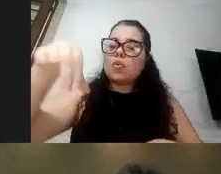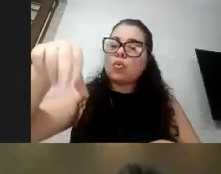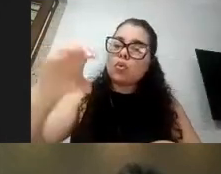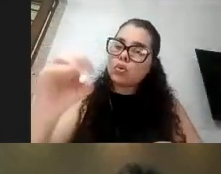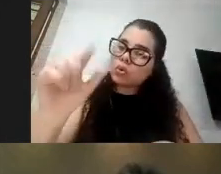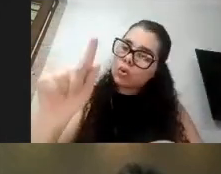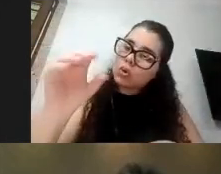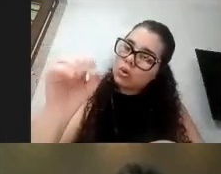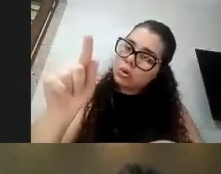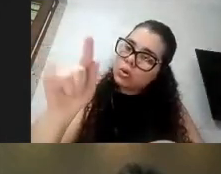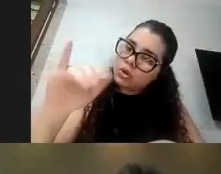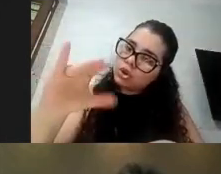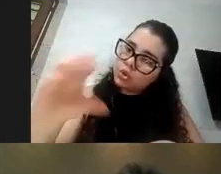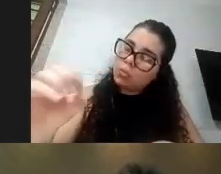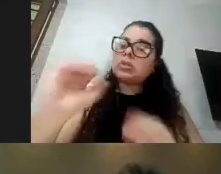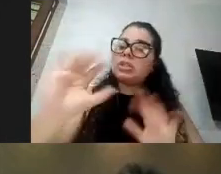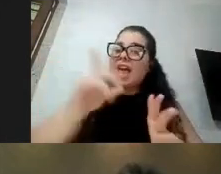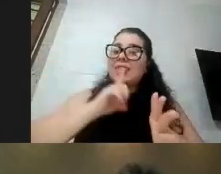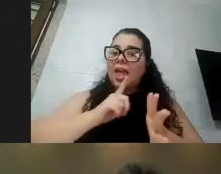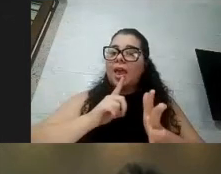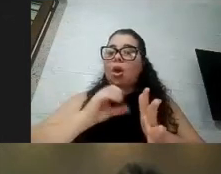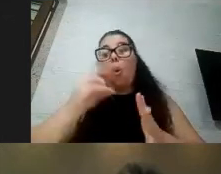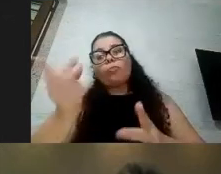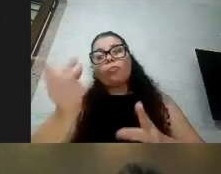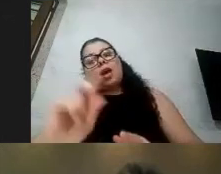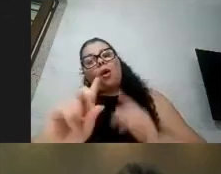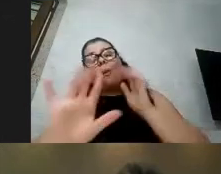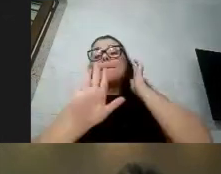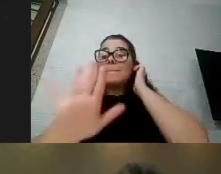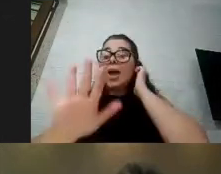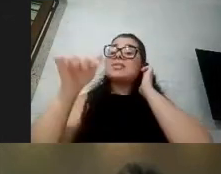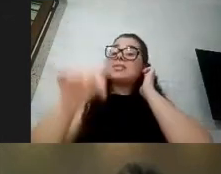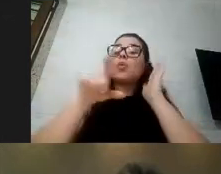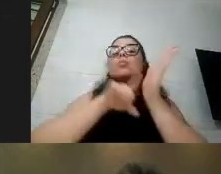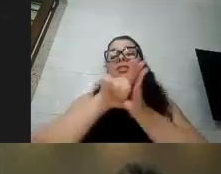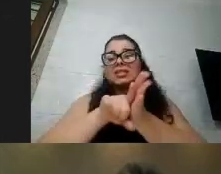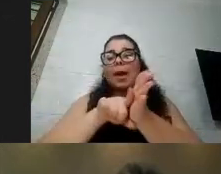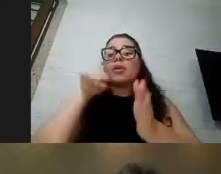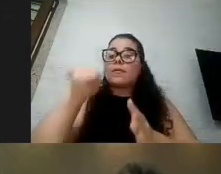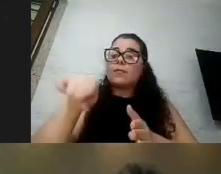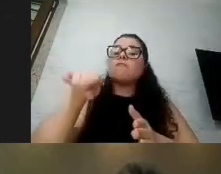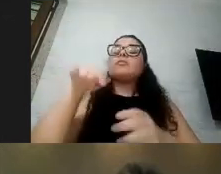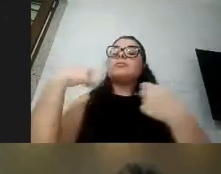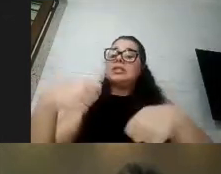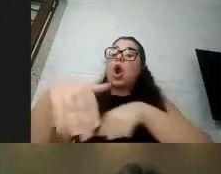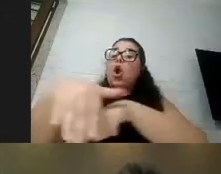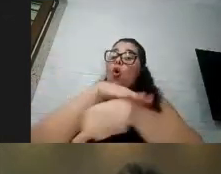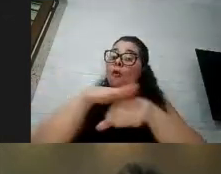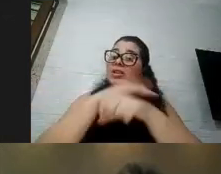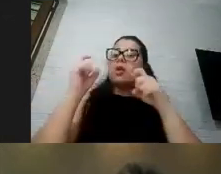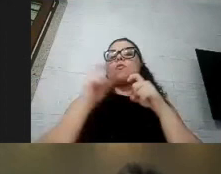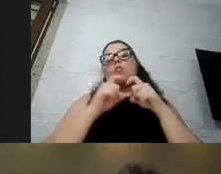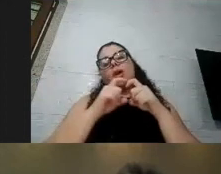nas células da imunidade mas isso são exames que você tem que conversar com o médico dela para ver se precisa ou não